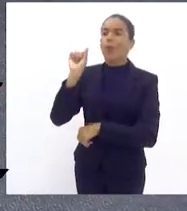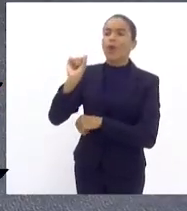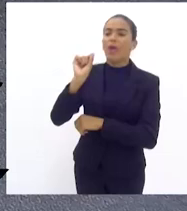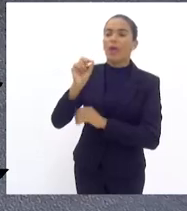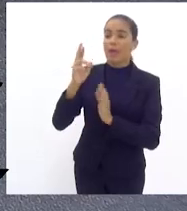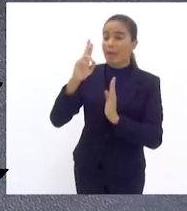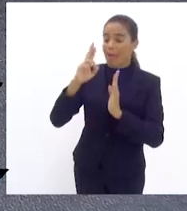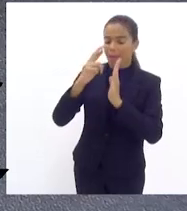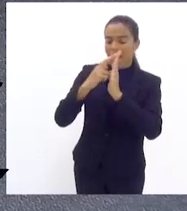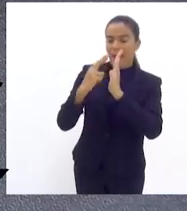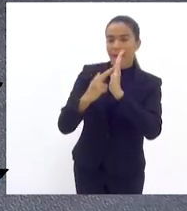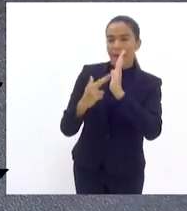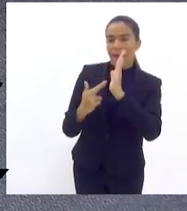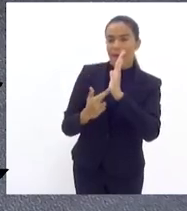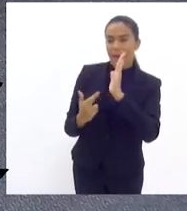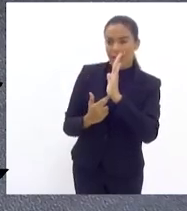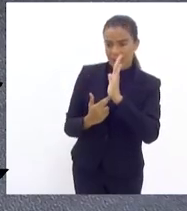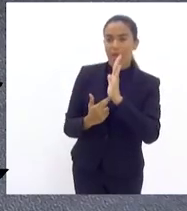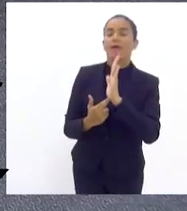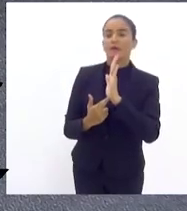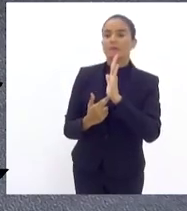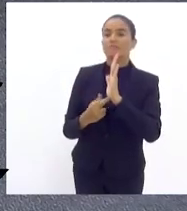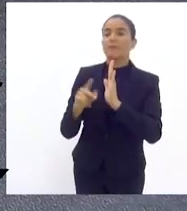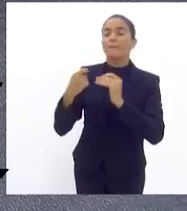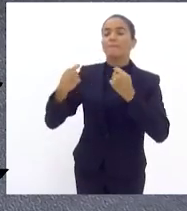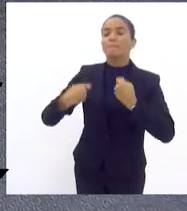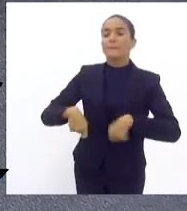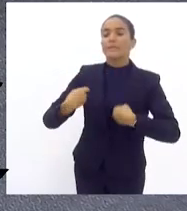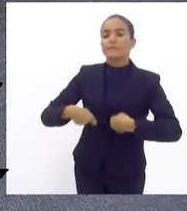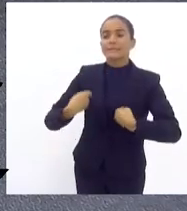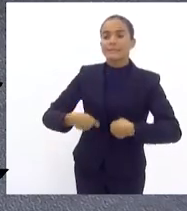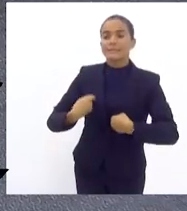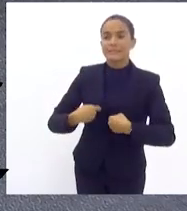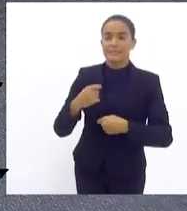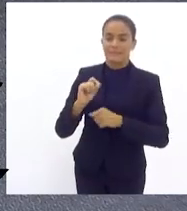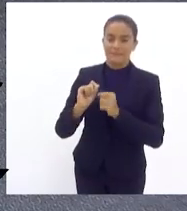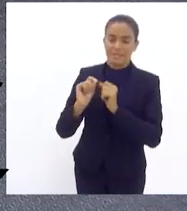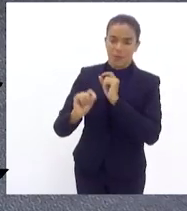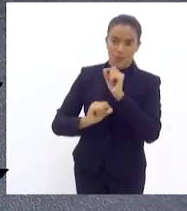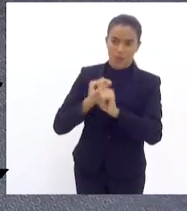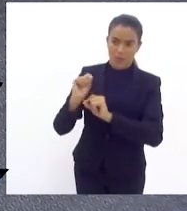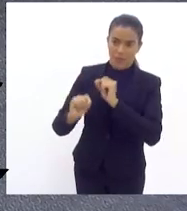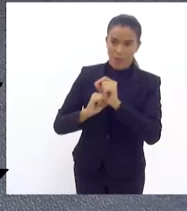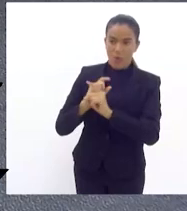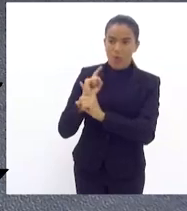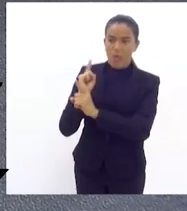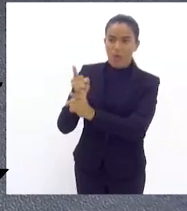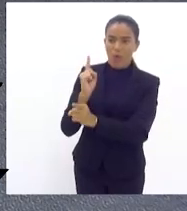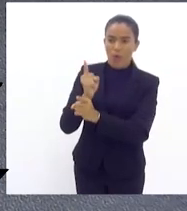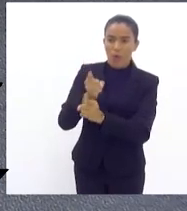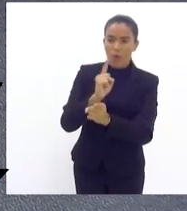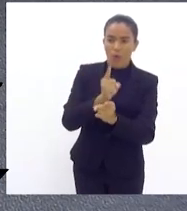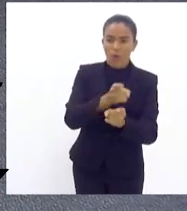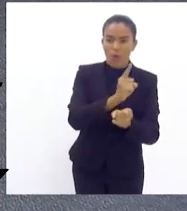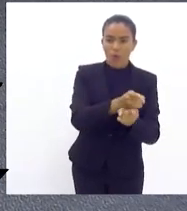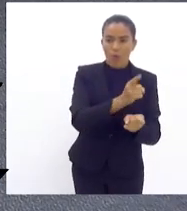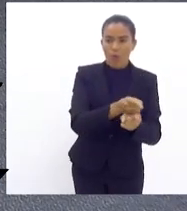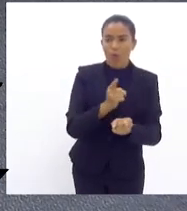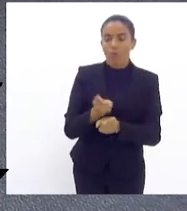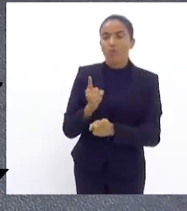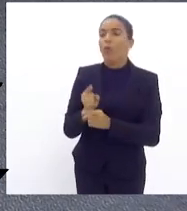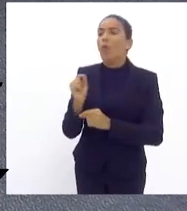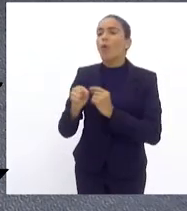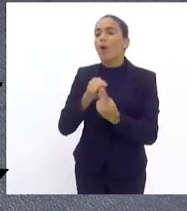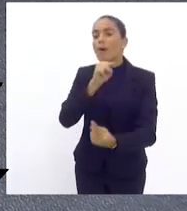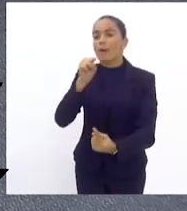cinco anos seja feito o encontro para que se analise as metas que foram